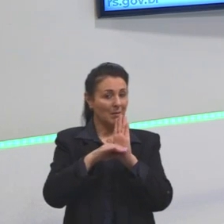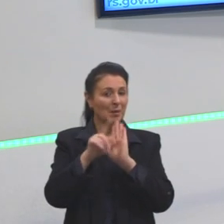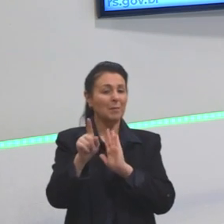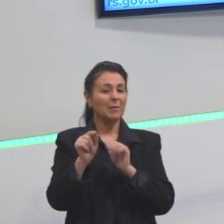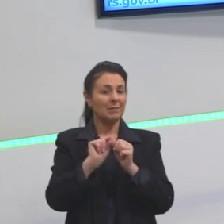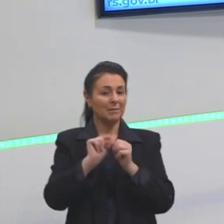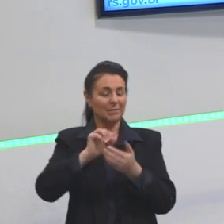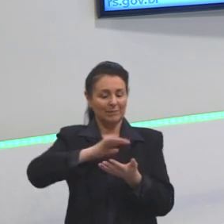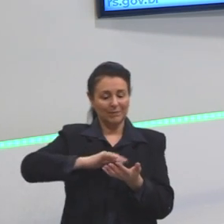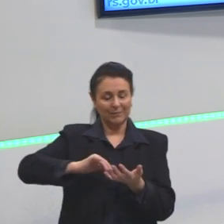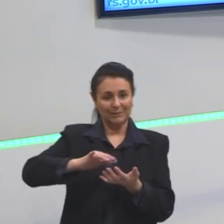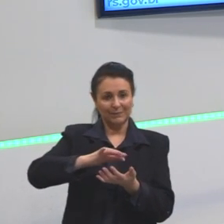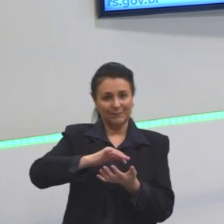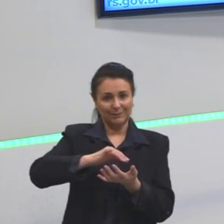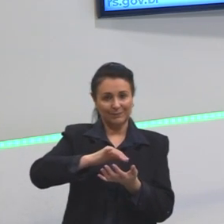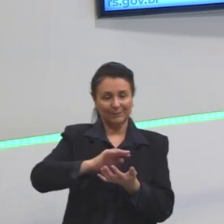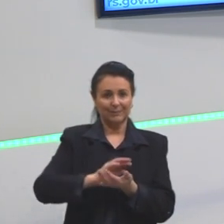cálculo.